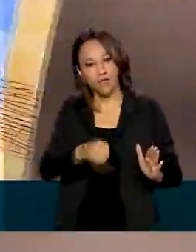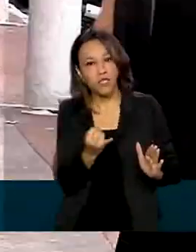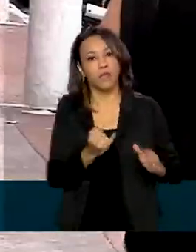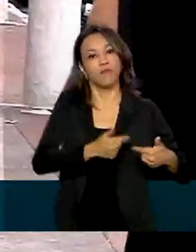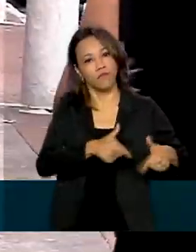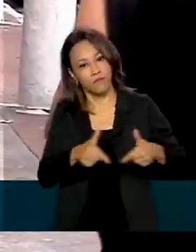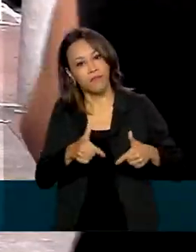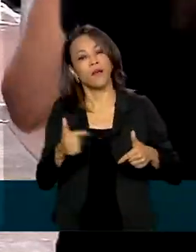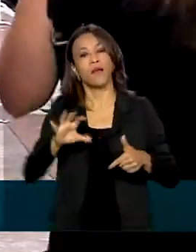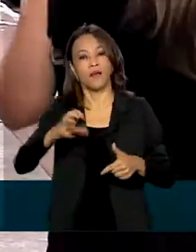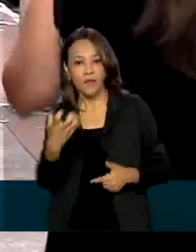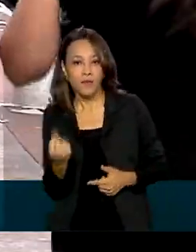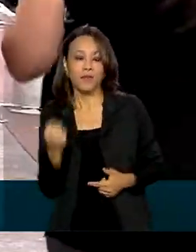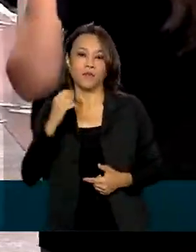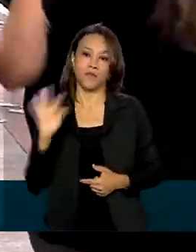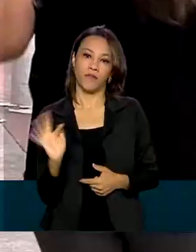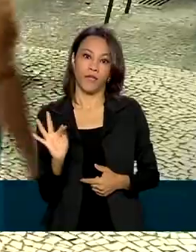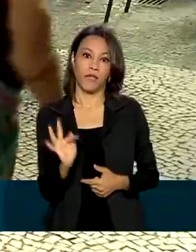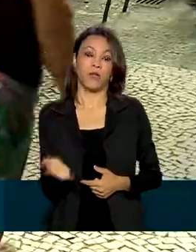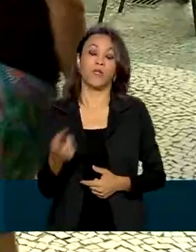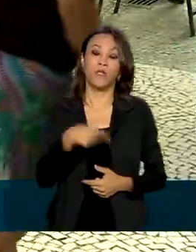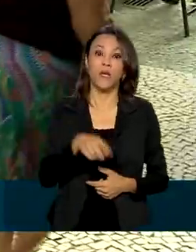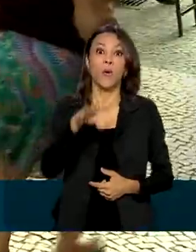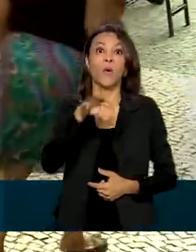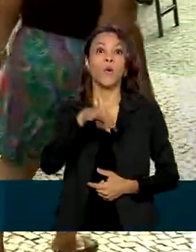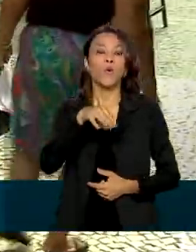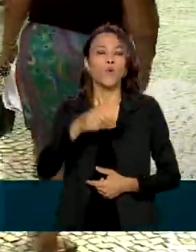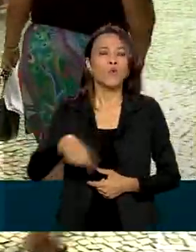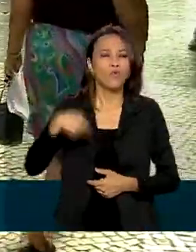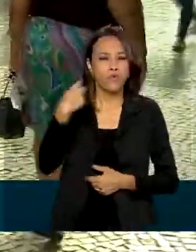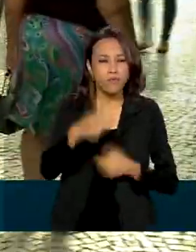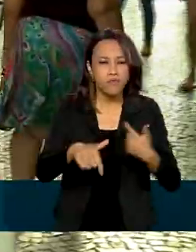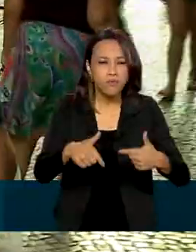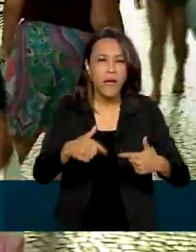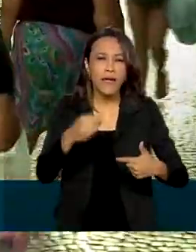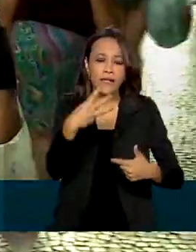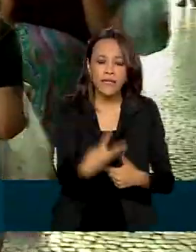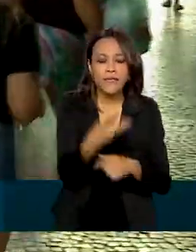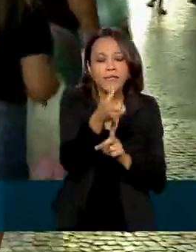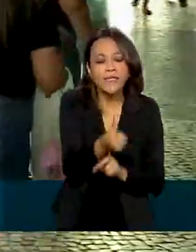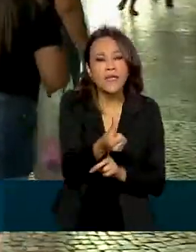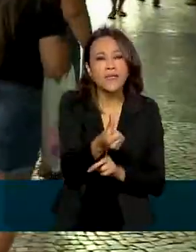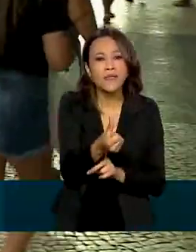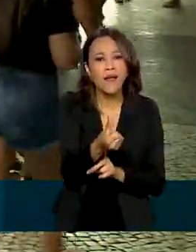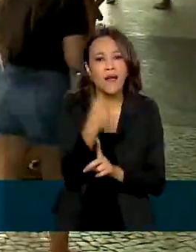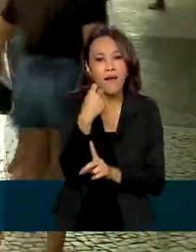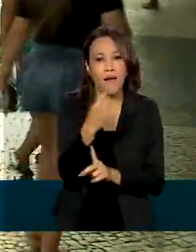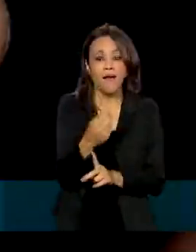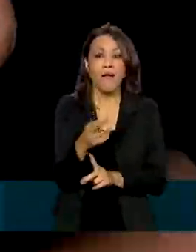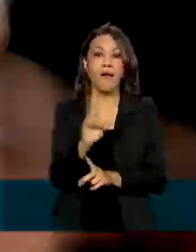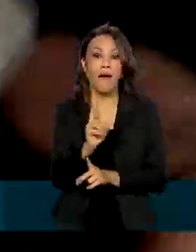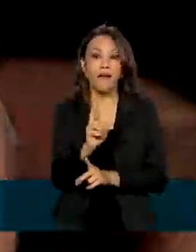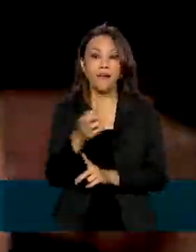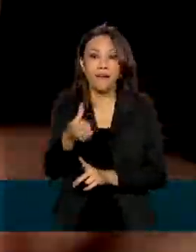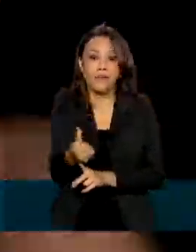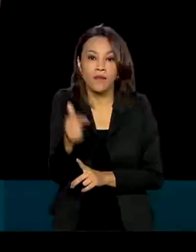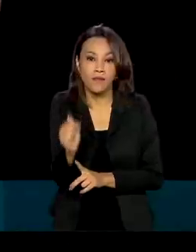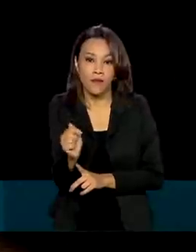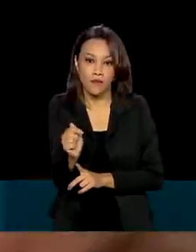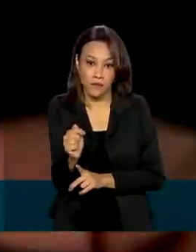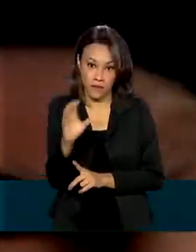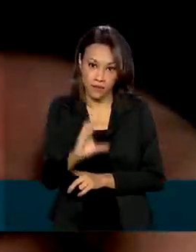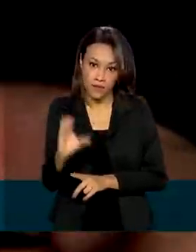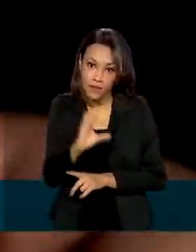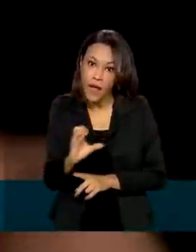pagos por dia ou por hora, o valor mínimo na jornada diária passa a ser de R$ 36,67,00. Com a